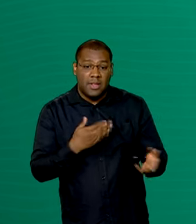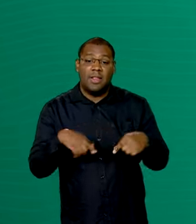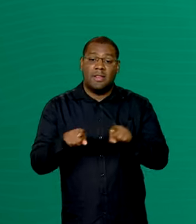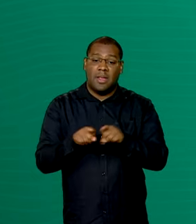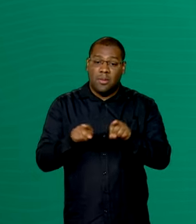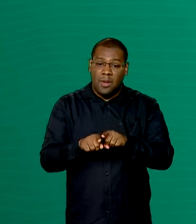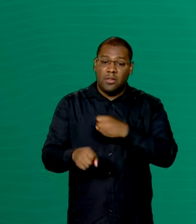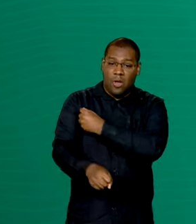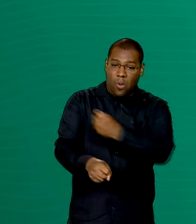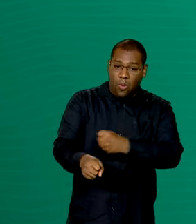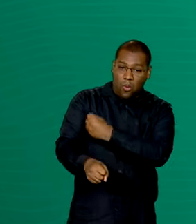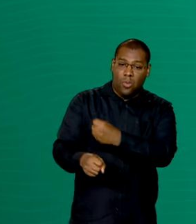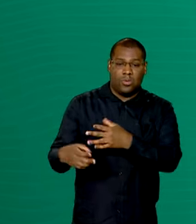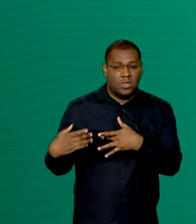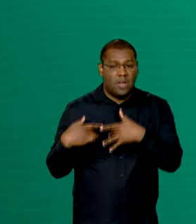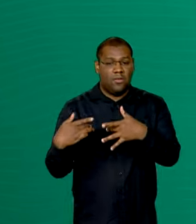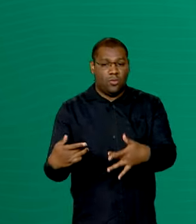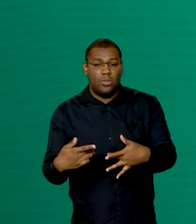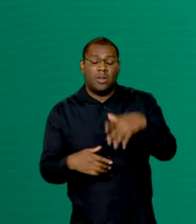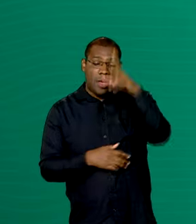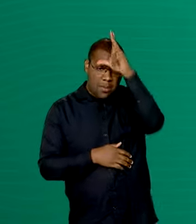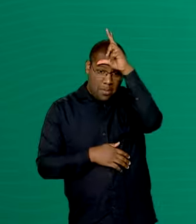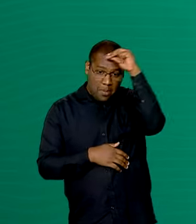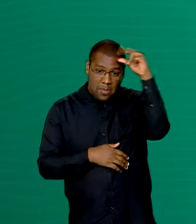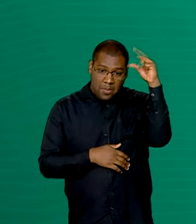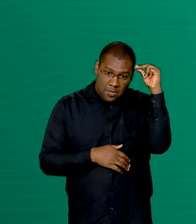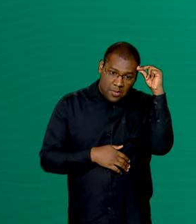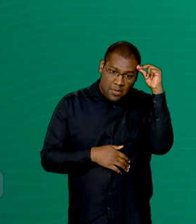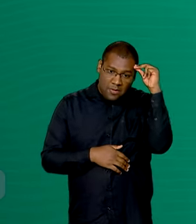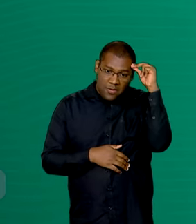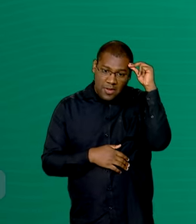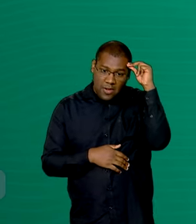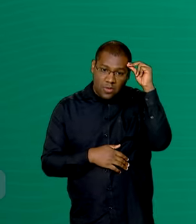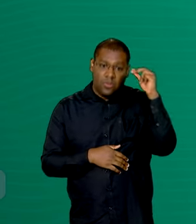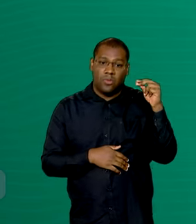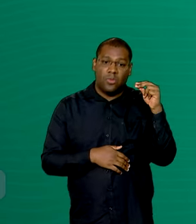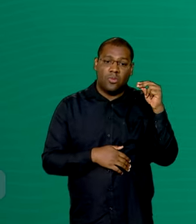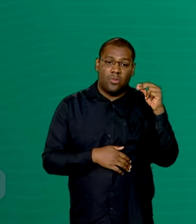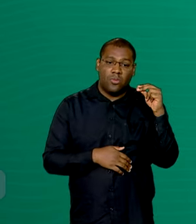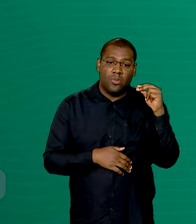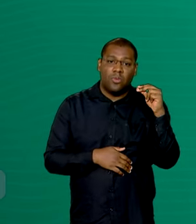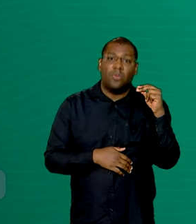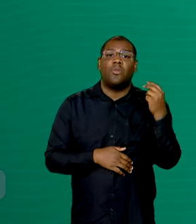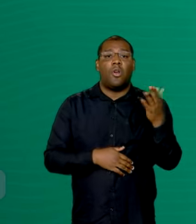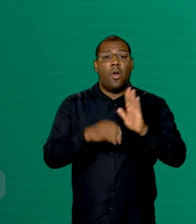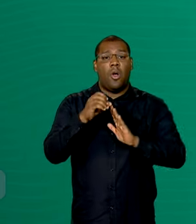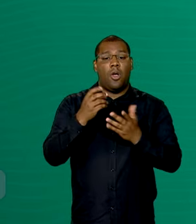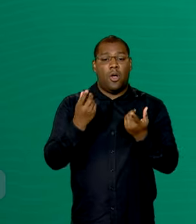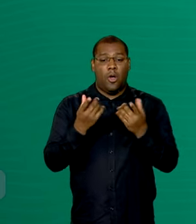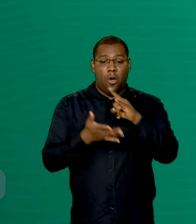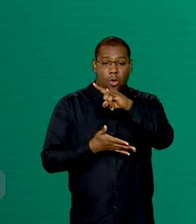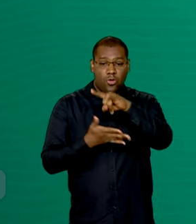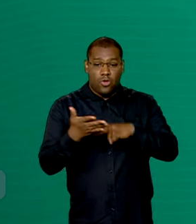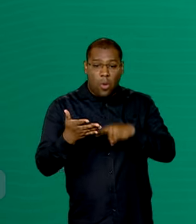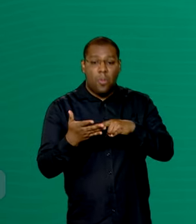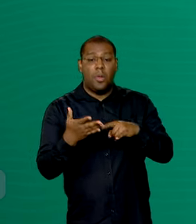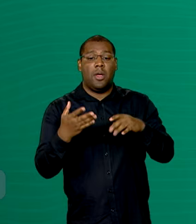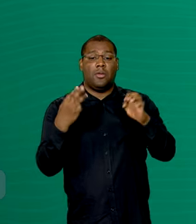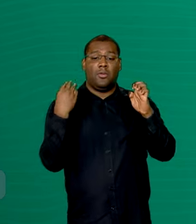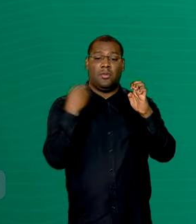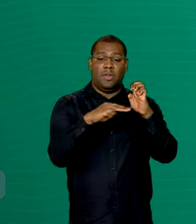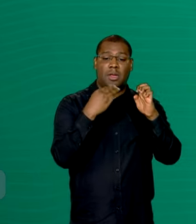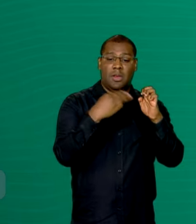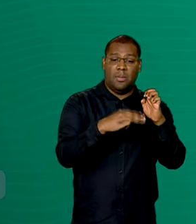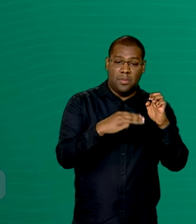solidárias. Os senhores prefeitos e prefeitas podem fazer um comunicado, mandar um ofício por e-mail para a